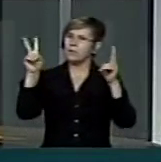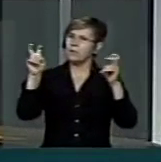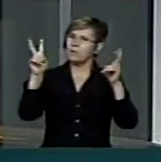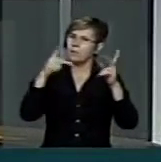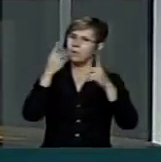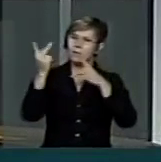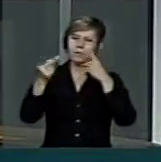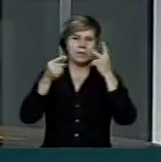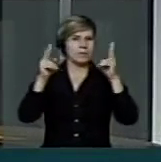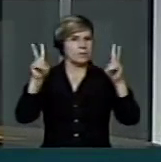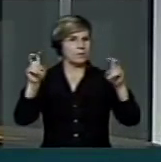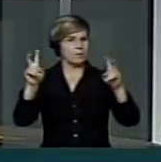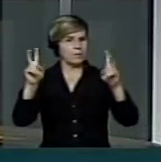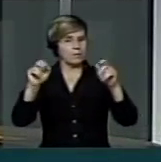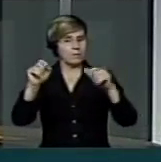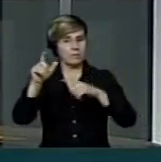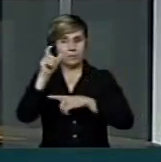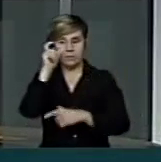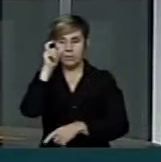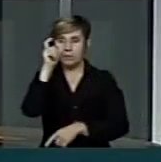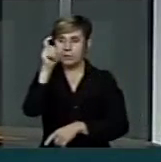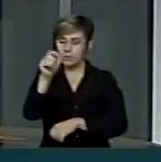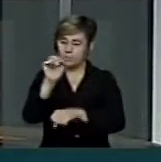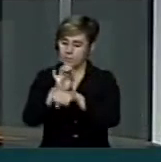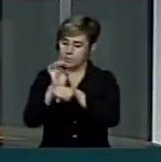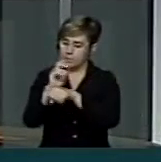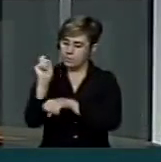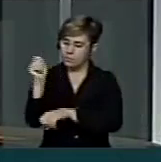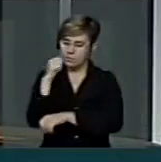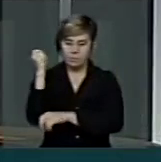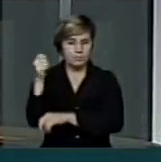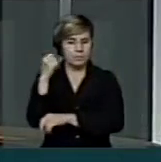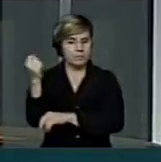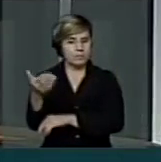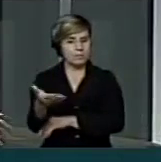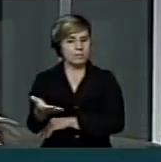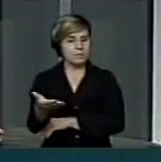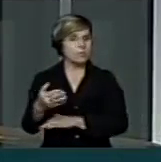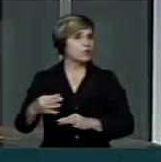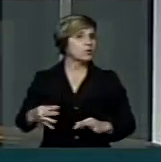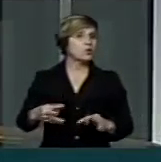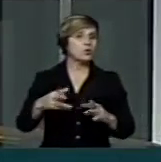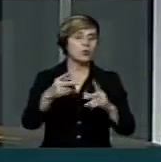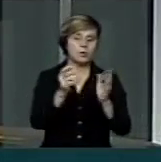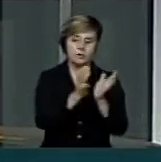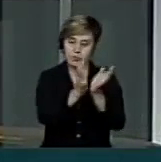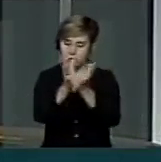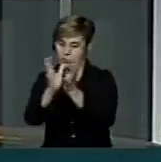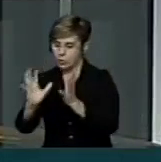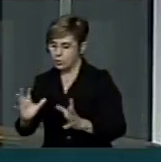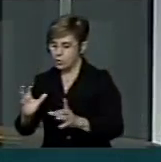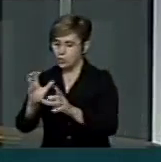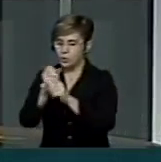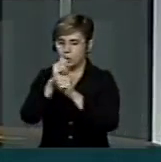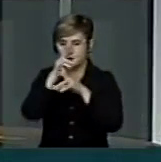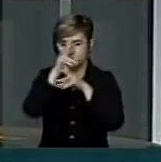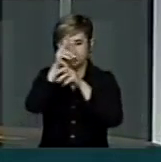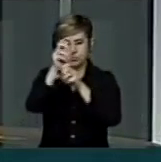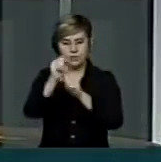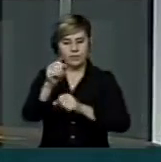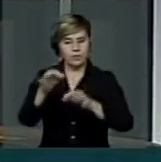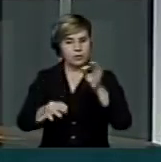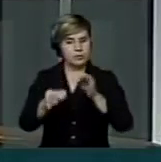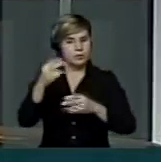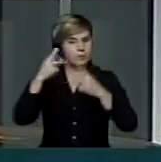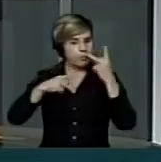respeito àquilo que é de interesse do Estado do Rio Grande do Sul, todas essas forças políticas, independente